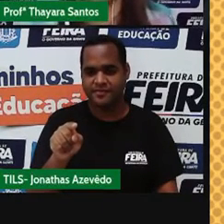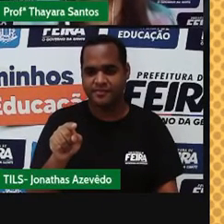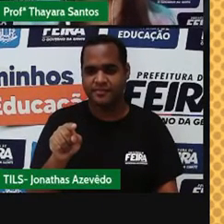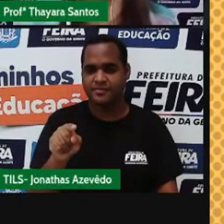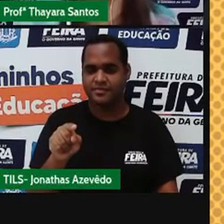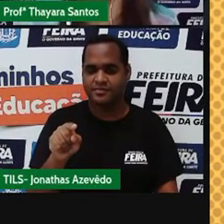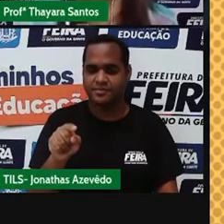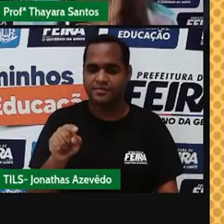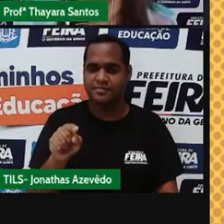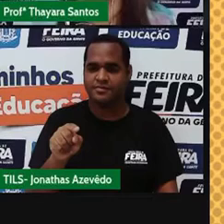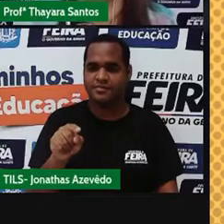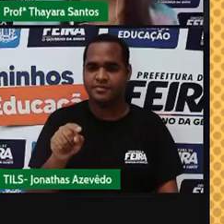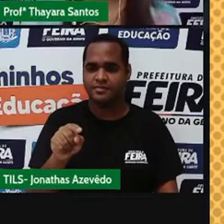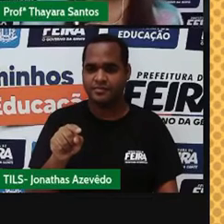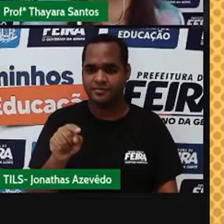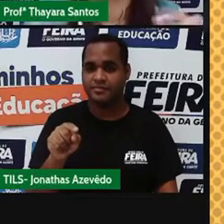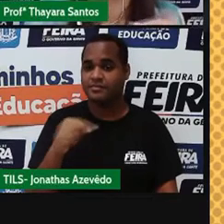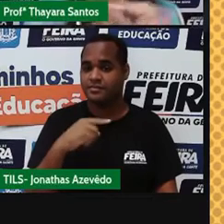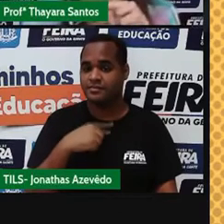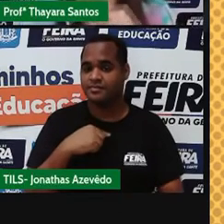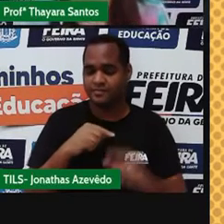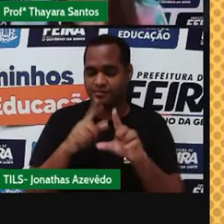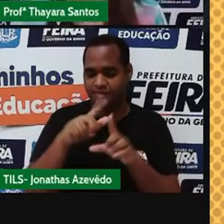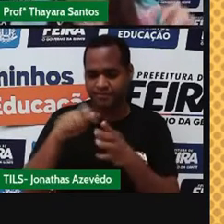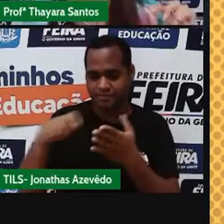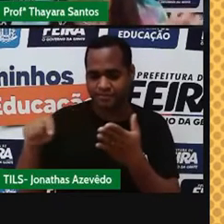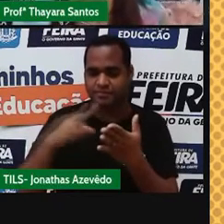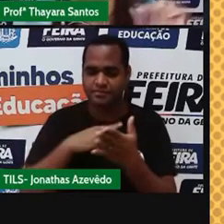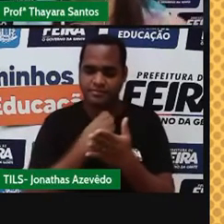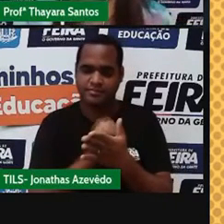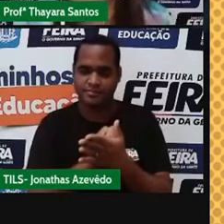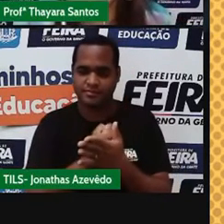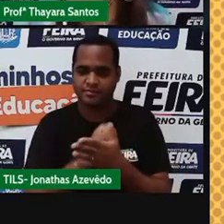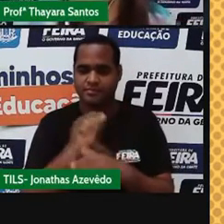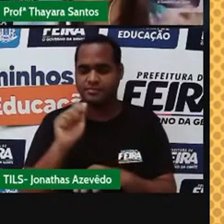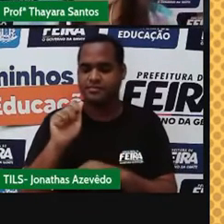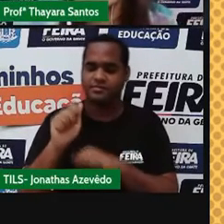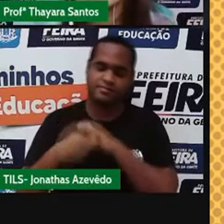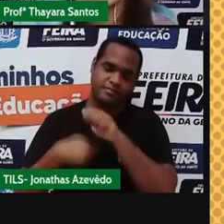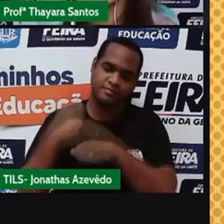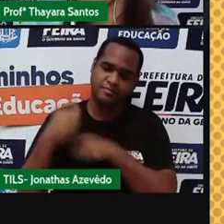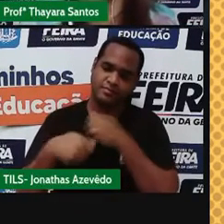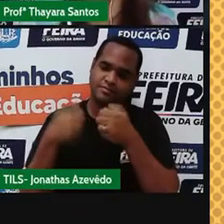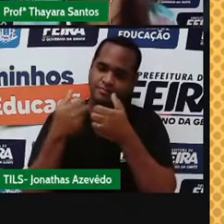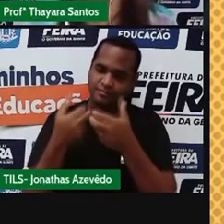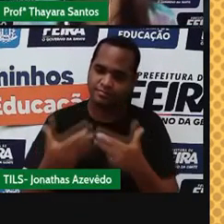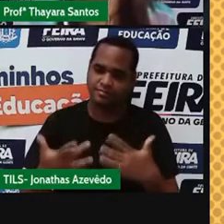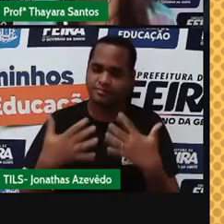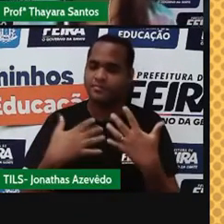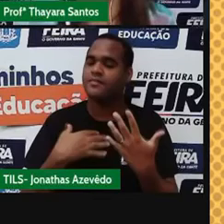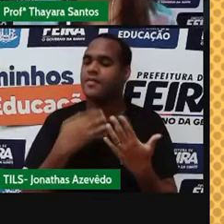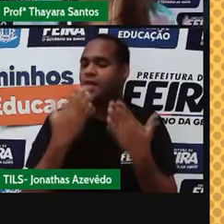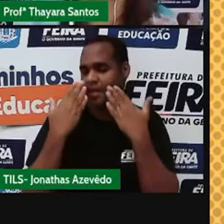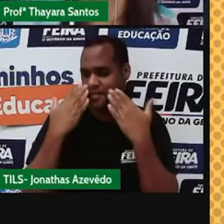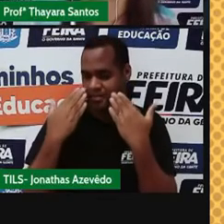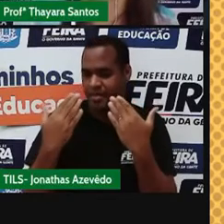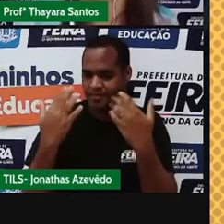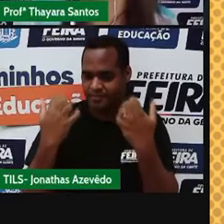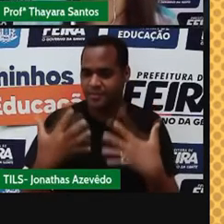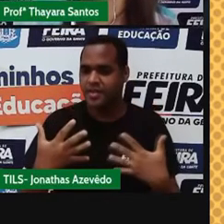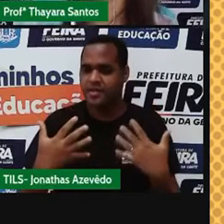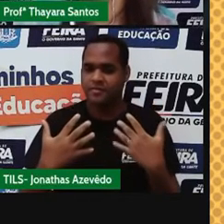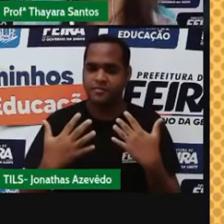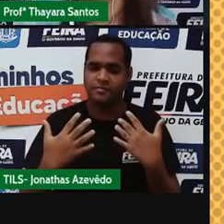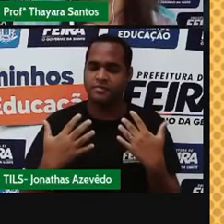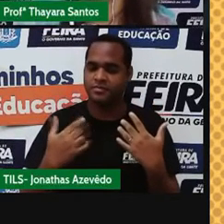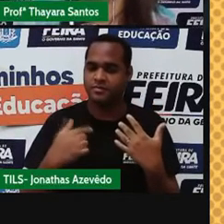de número atômico, a gente não escreve número atômico. A gente escreve a letrinha Z, que representa ele. E o que significa esse